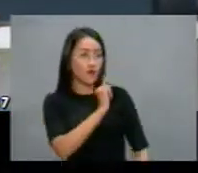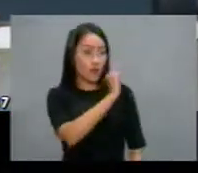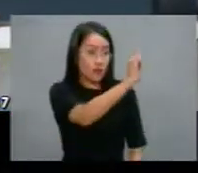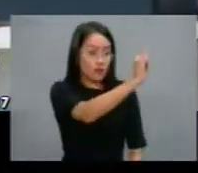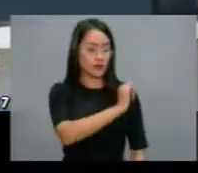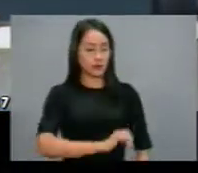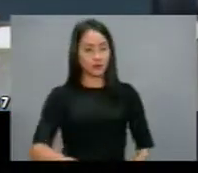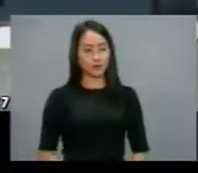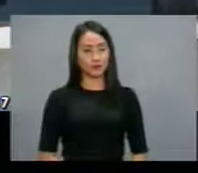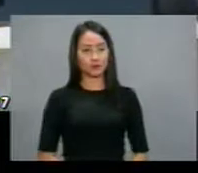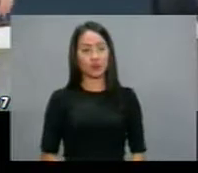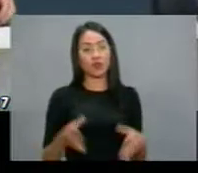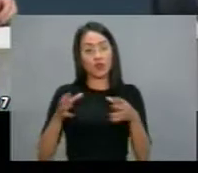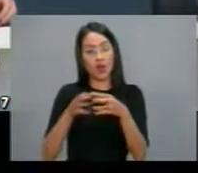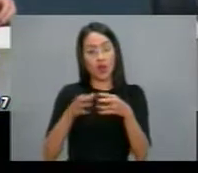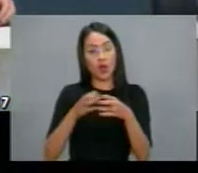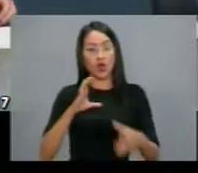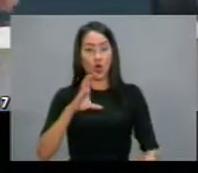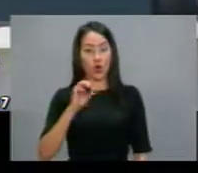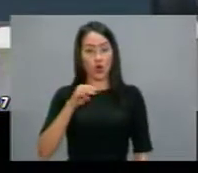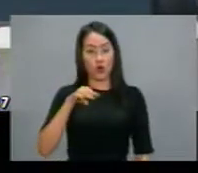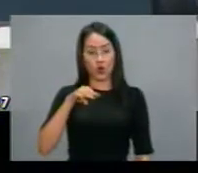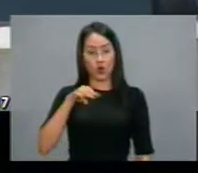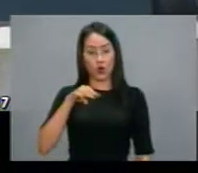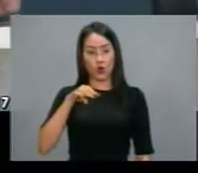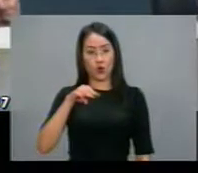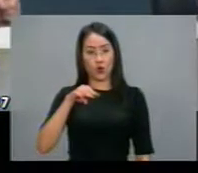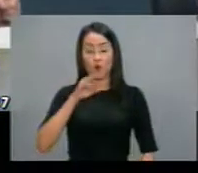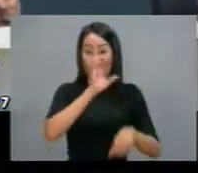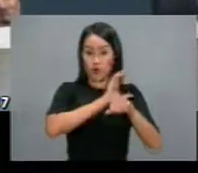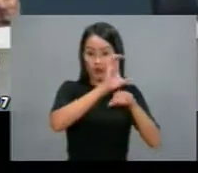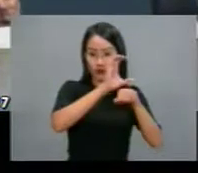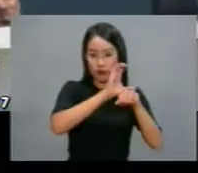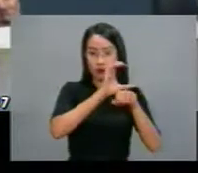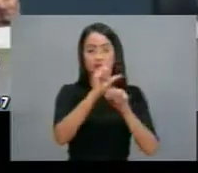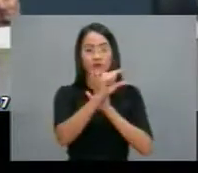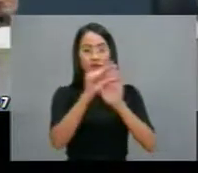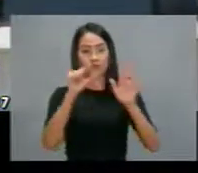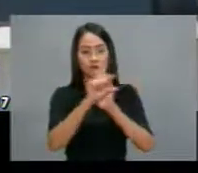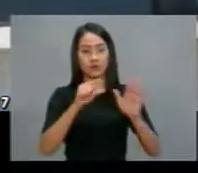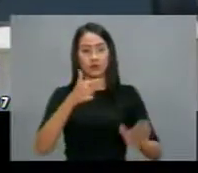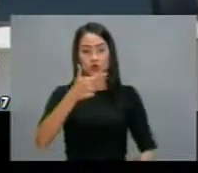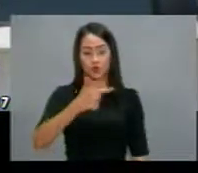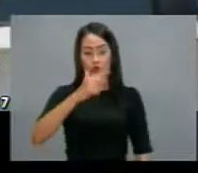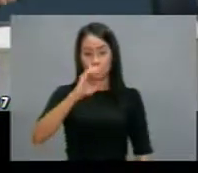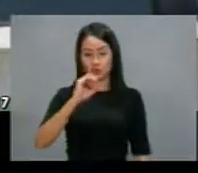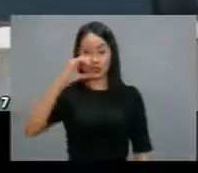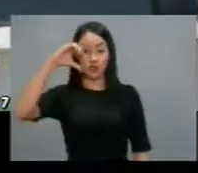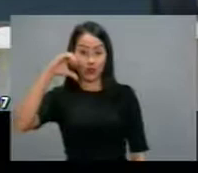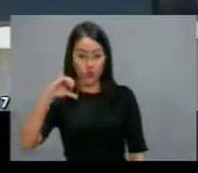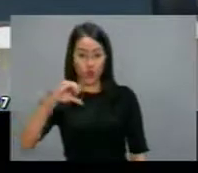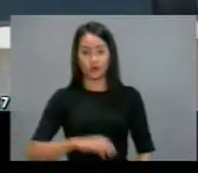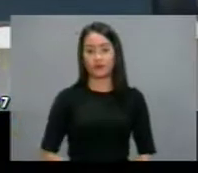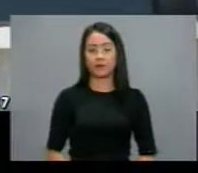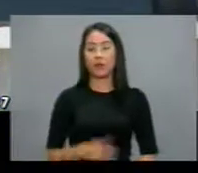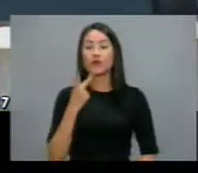A nossa Constituição Estadual, no seu artigo 209, diz que o Estado do Ceará